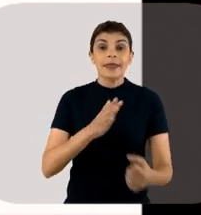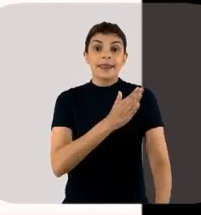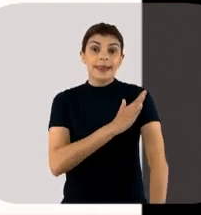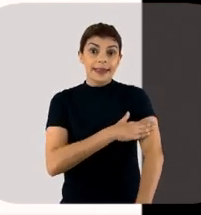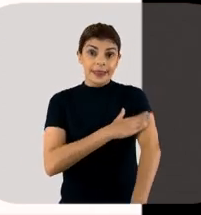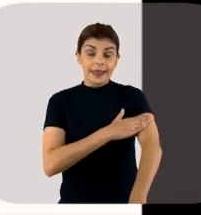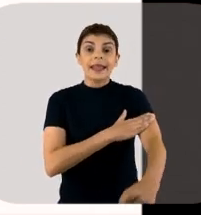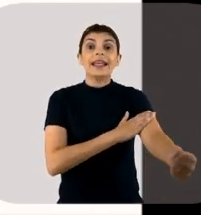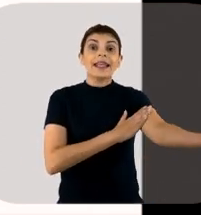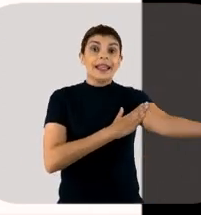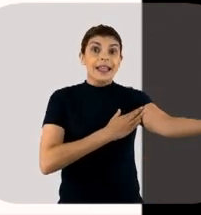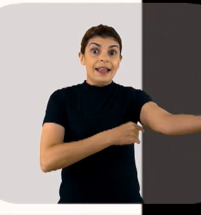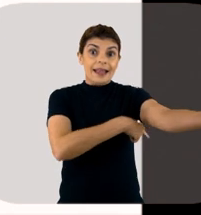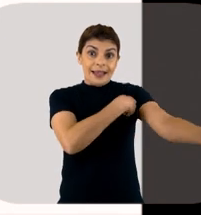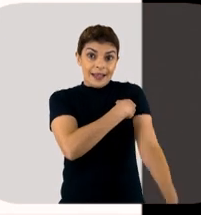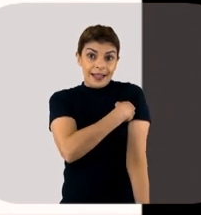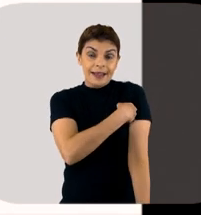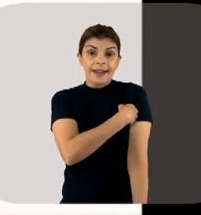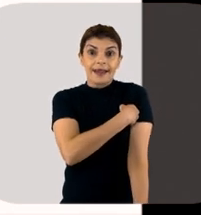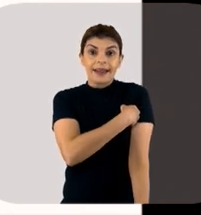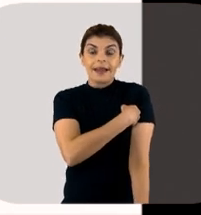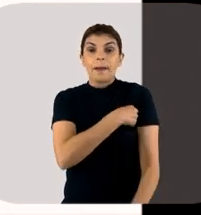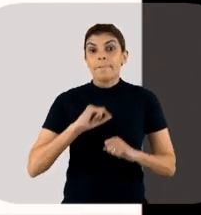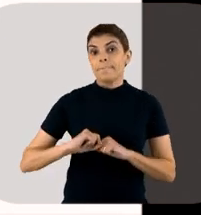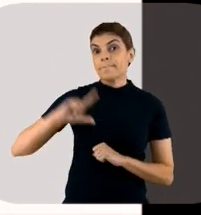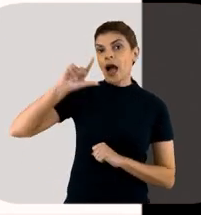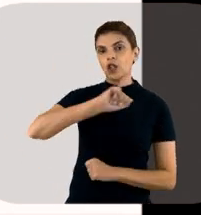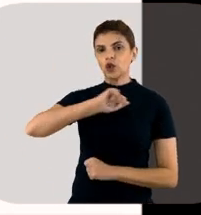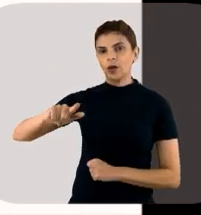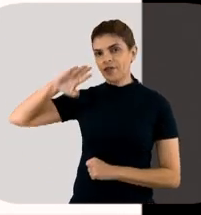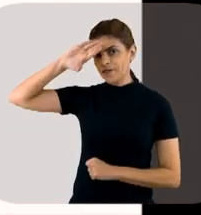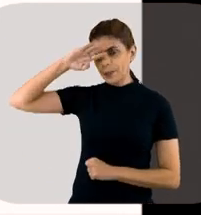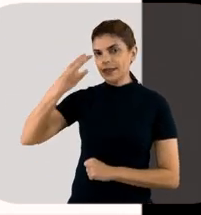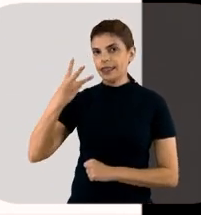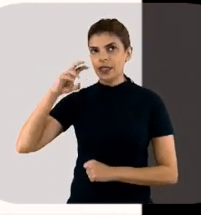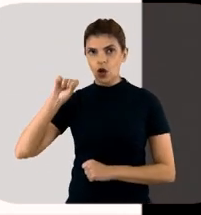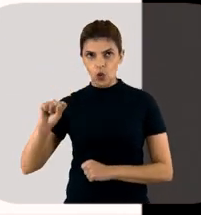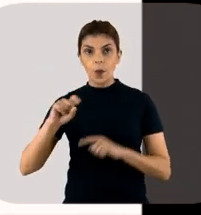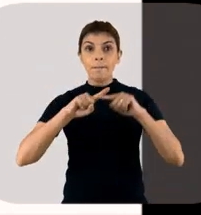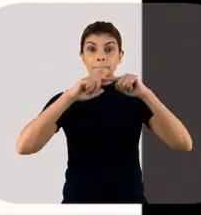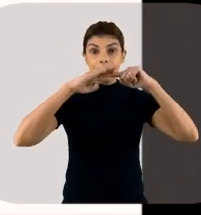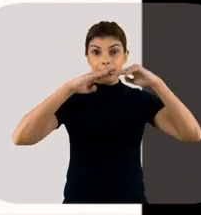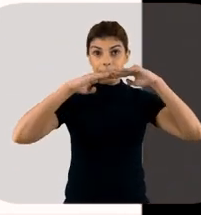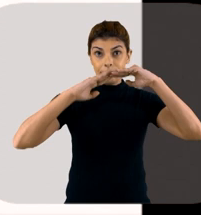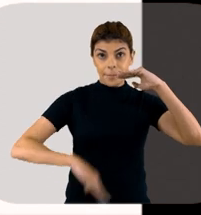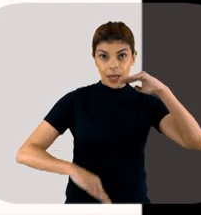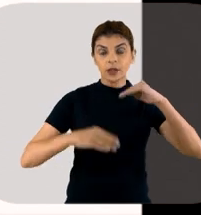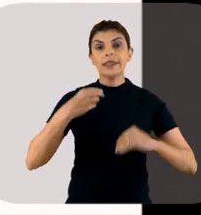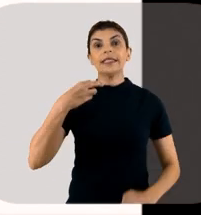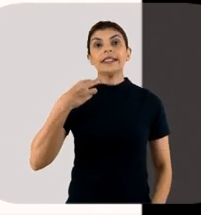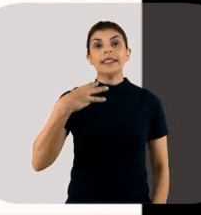a temperatura corporal, maior do que 38, menor do que 36, a frequência cardíaca de